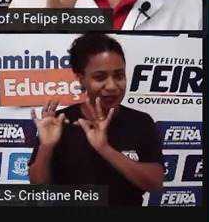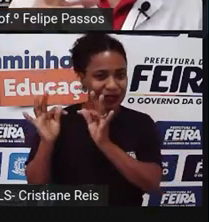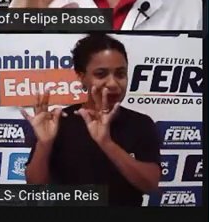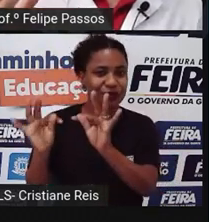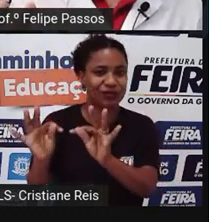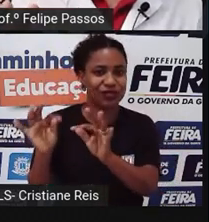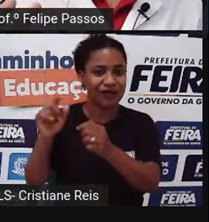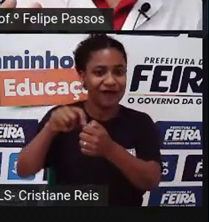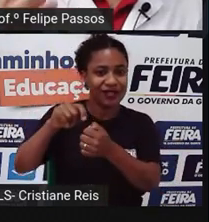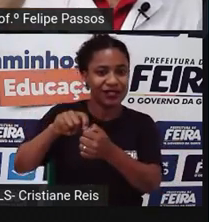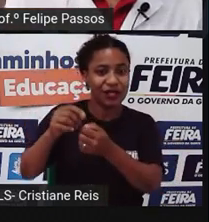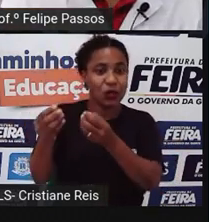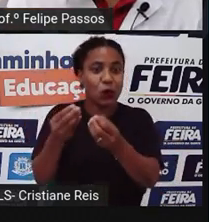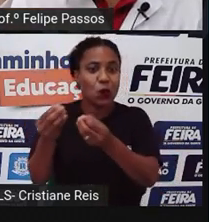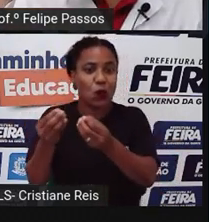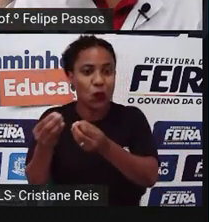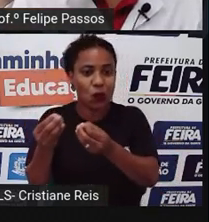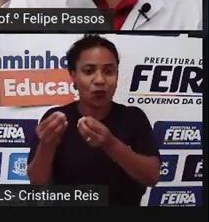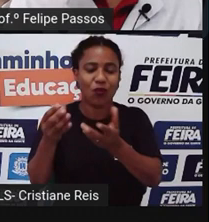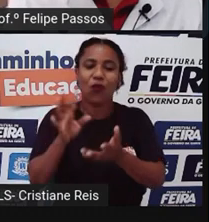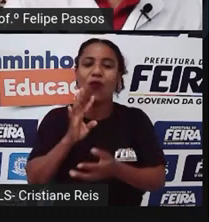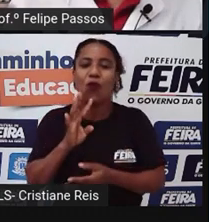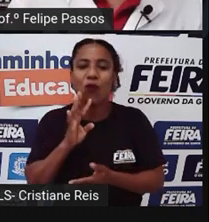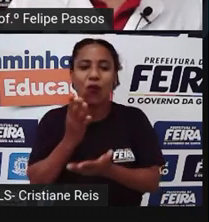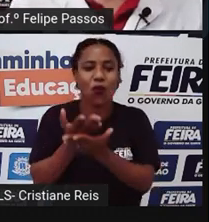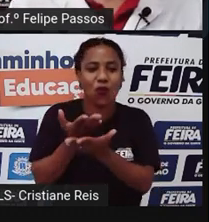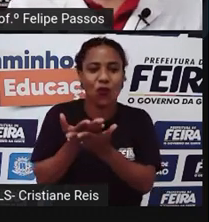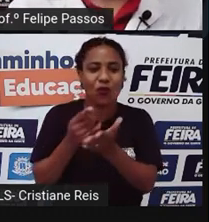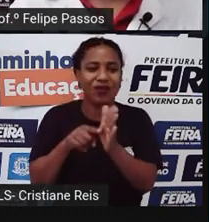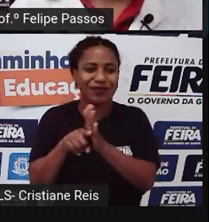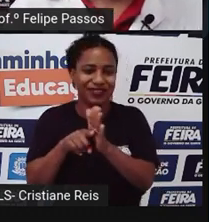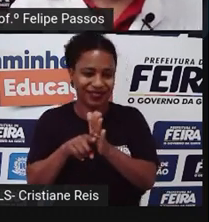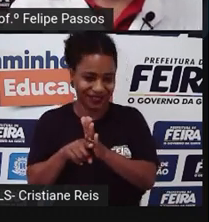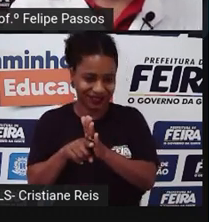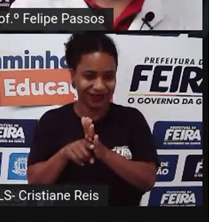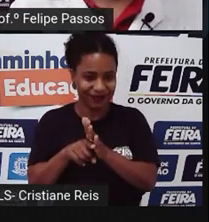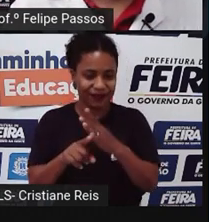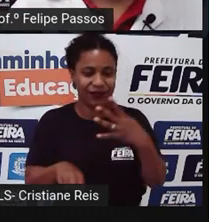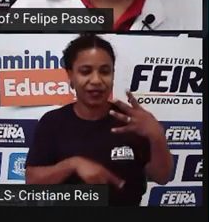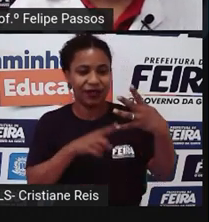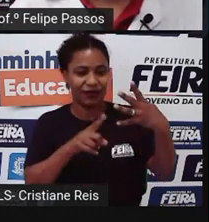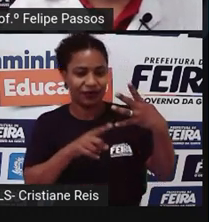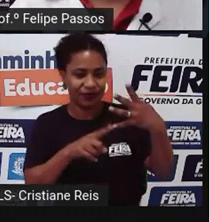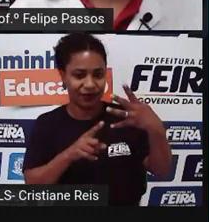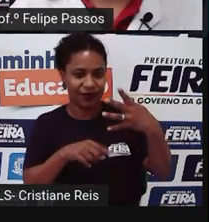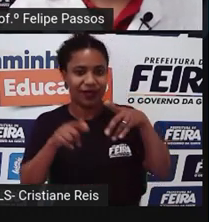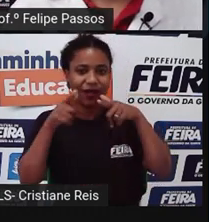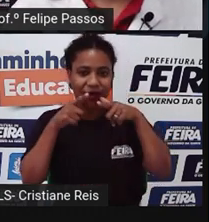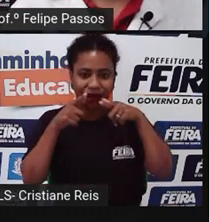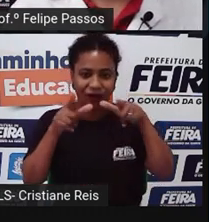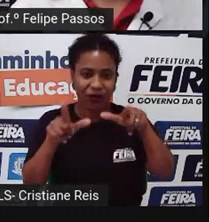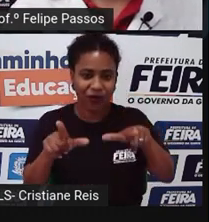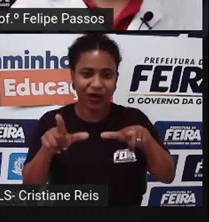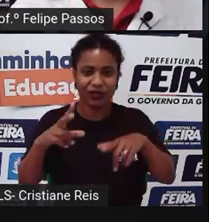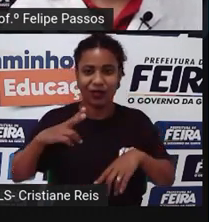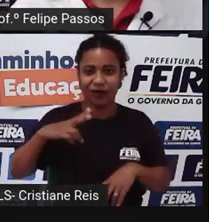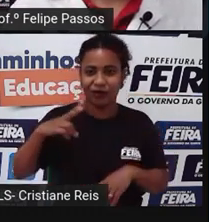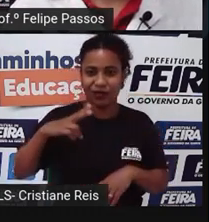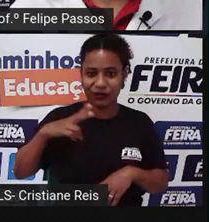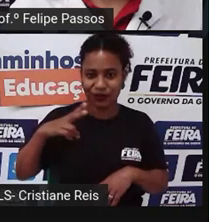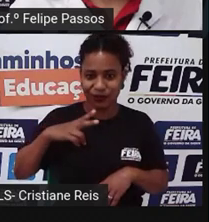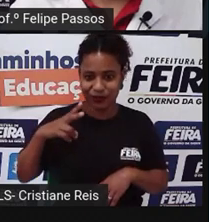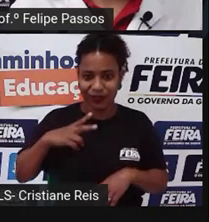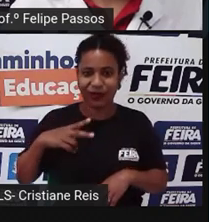como fazer, o conhecimento, o estudo. 4. Linguagem peculiar a um ramo determinado do